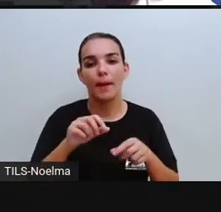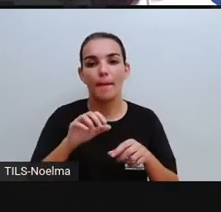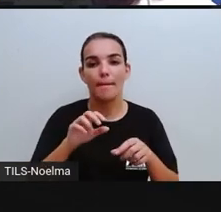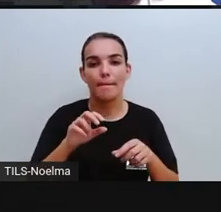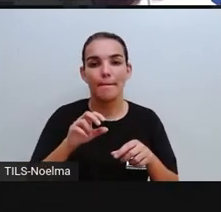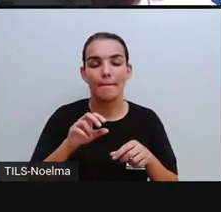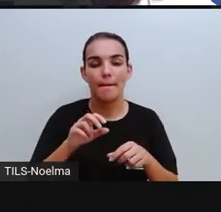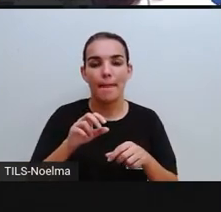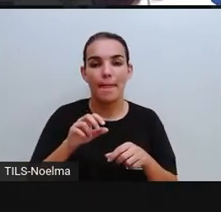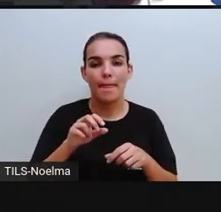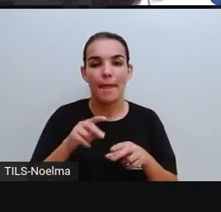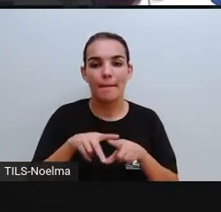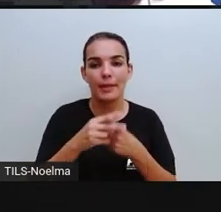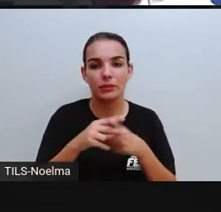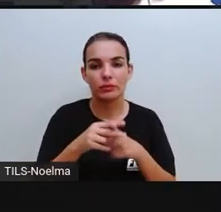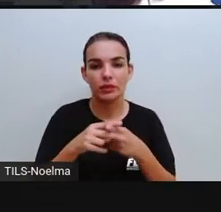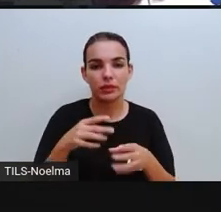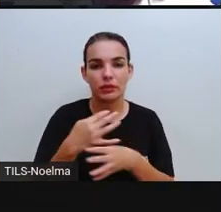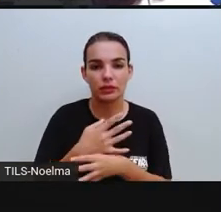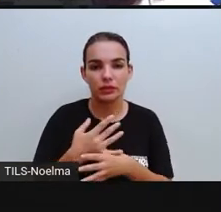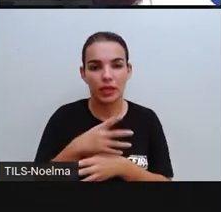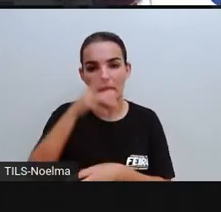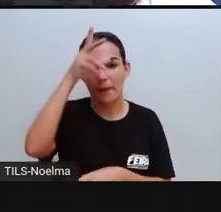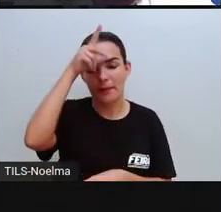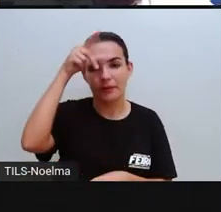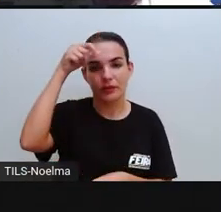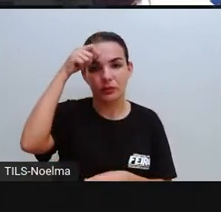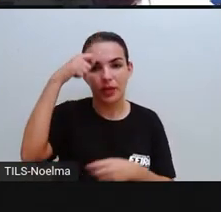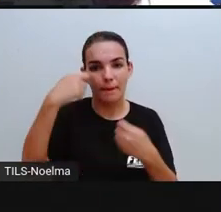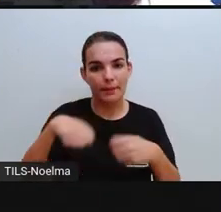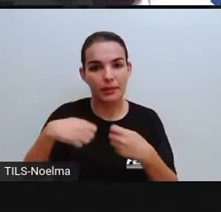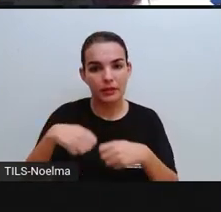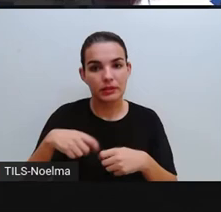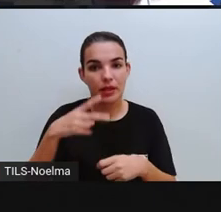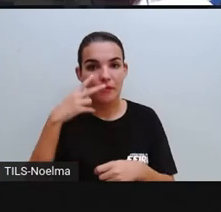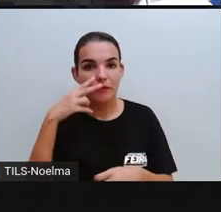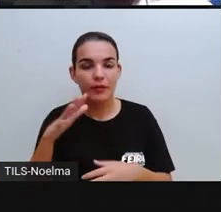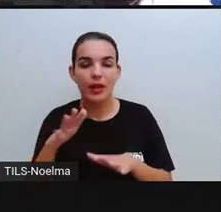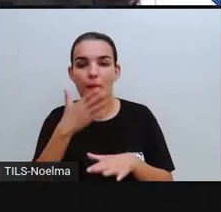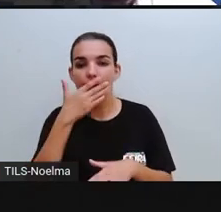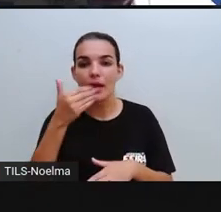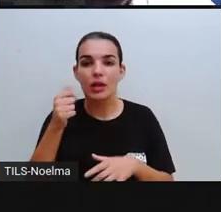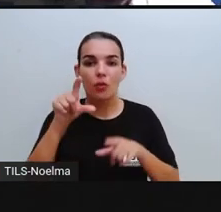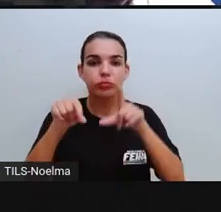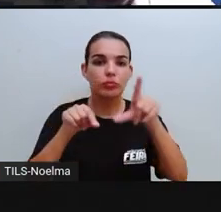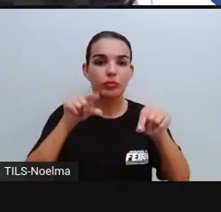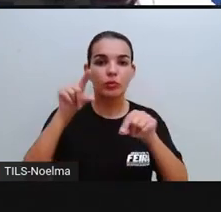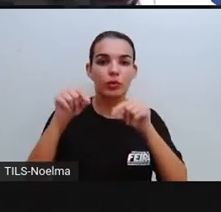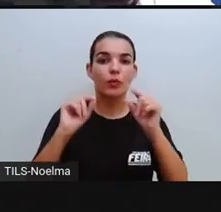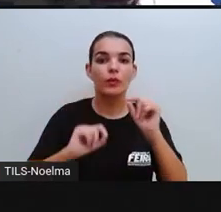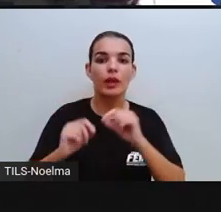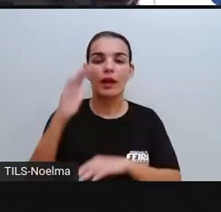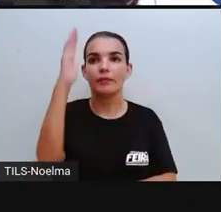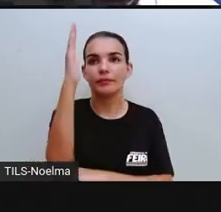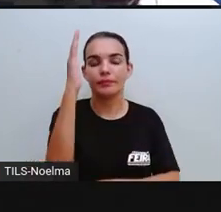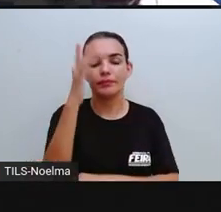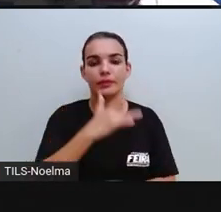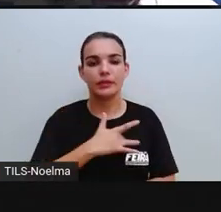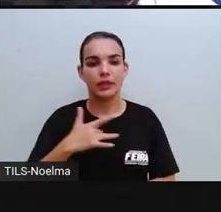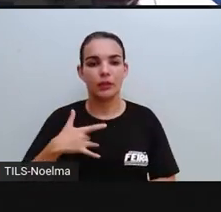e a Prefeitura deve estabelecer as prioridades para a sua utilização, infraestrutura, saúde,